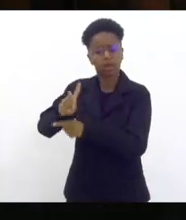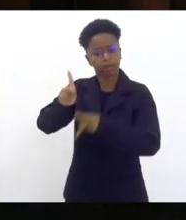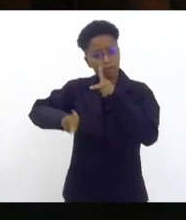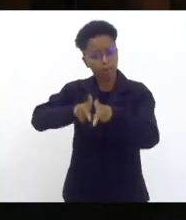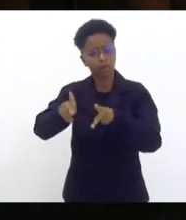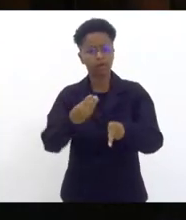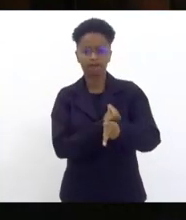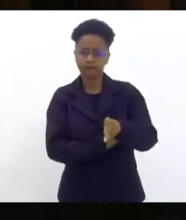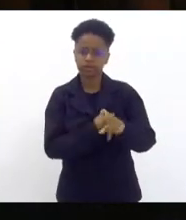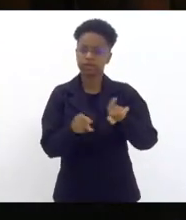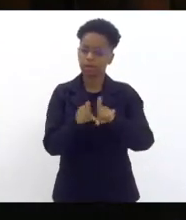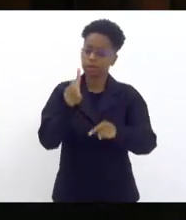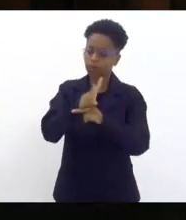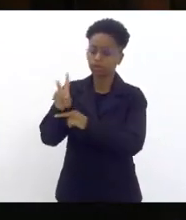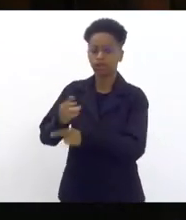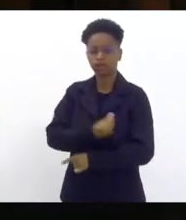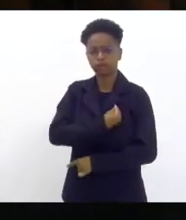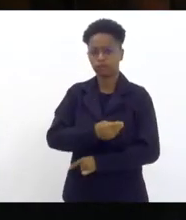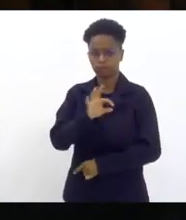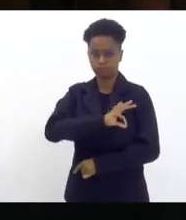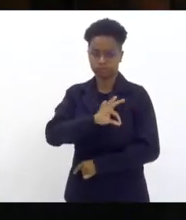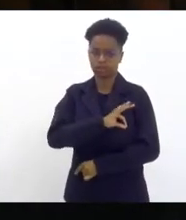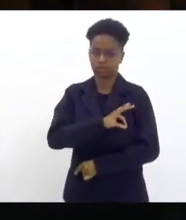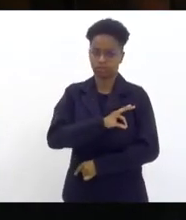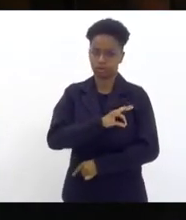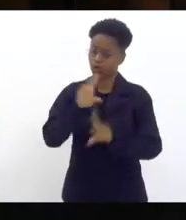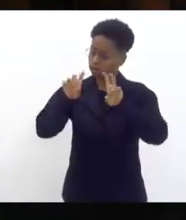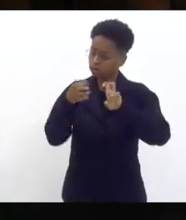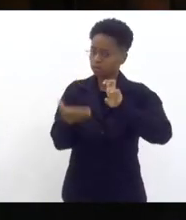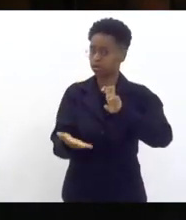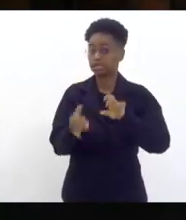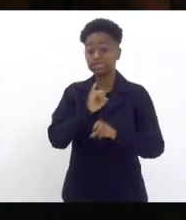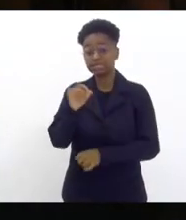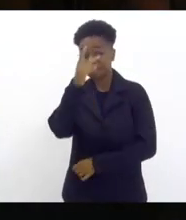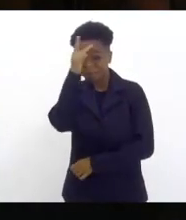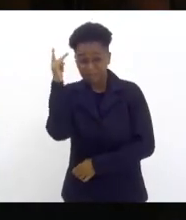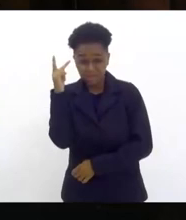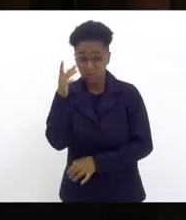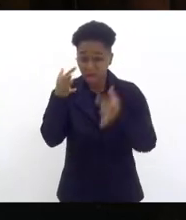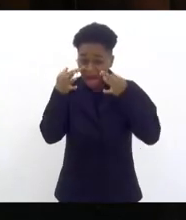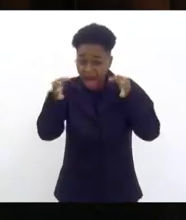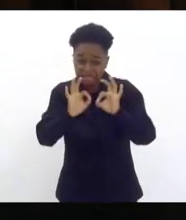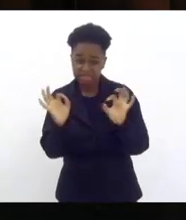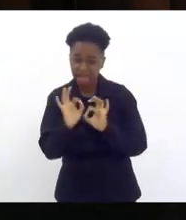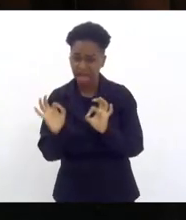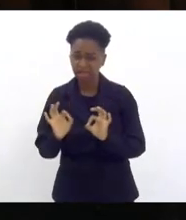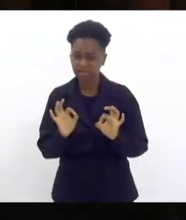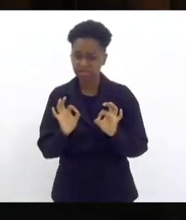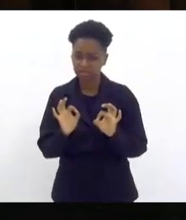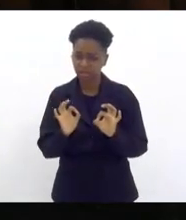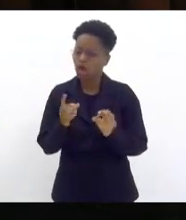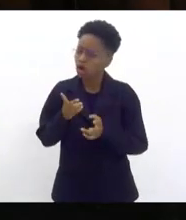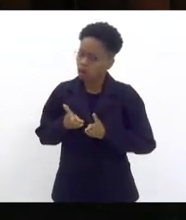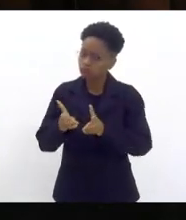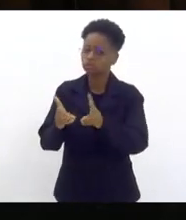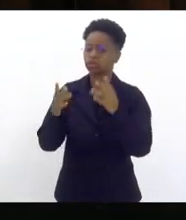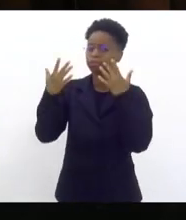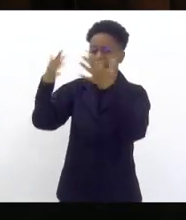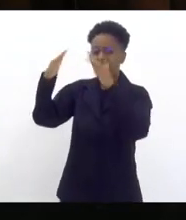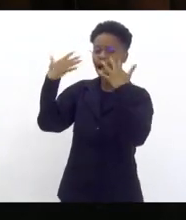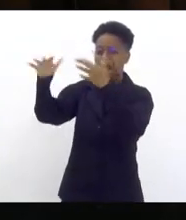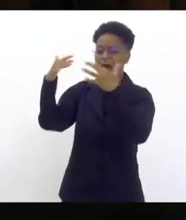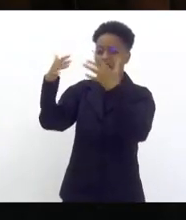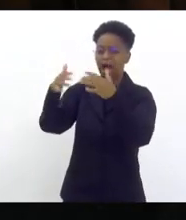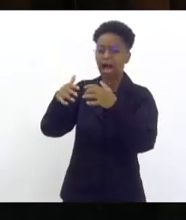e a vida dos policiais. É disso que se trata. Agora, se as pessoas não se ligarem nisso vão continuar aplaudindo o